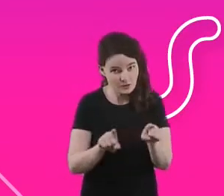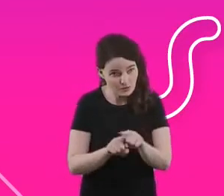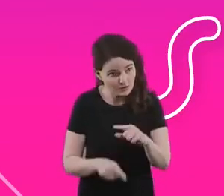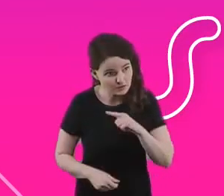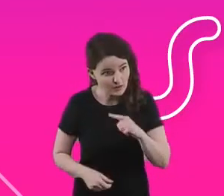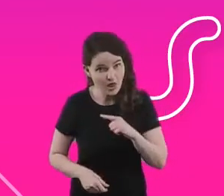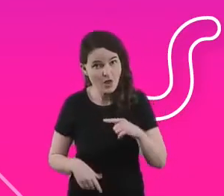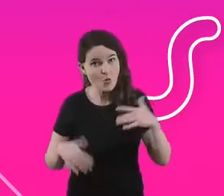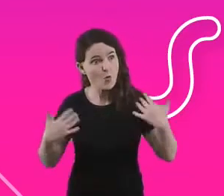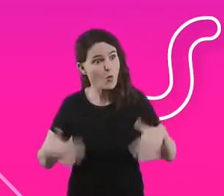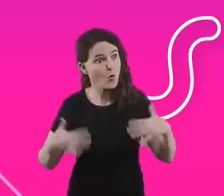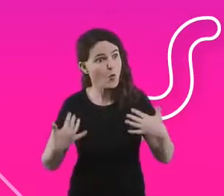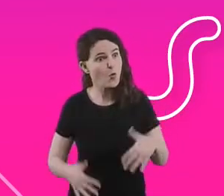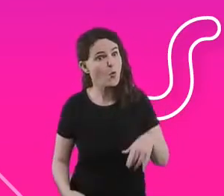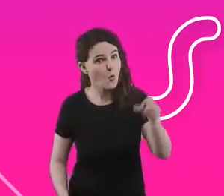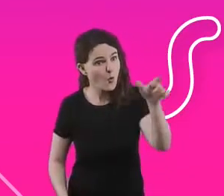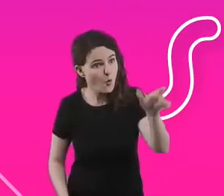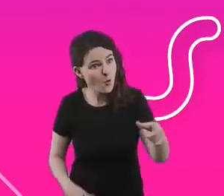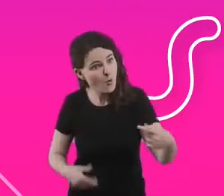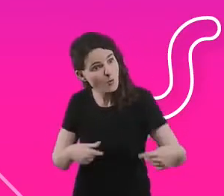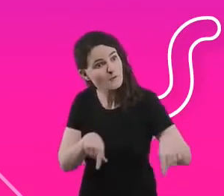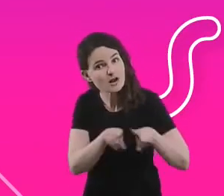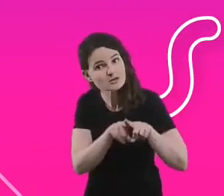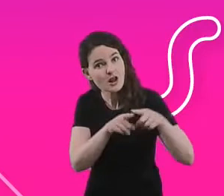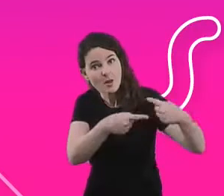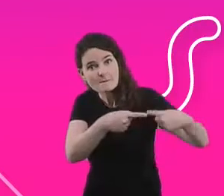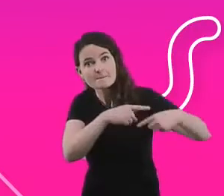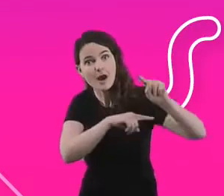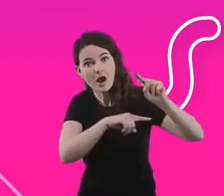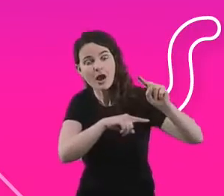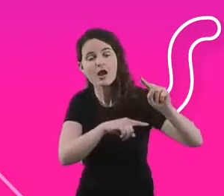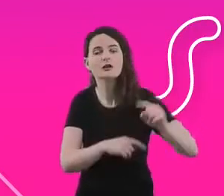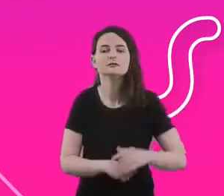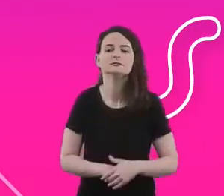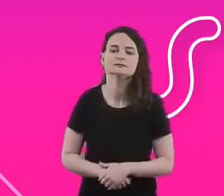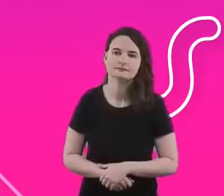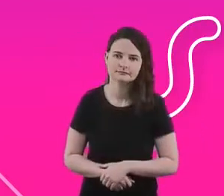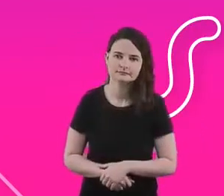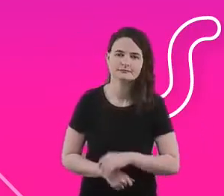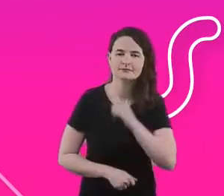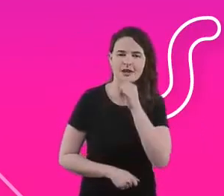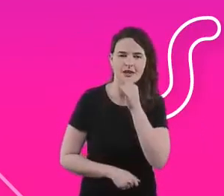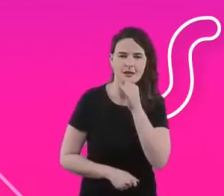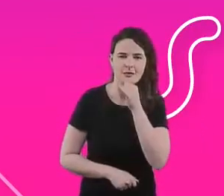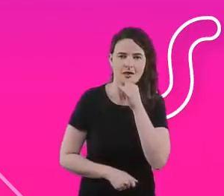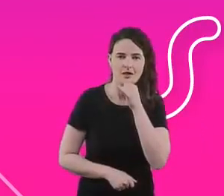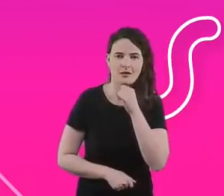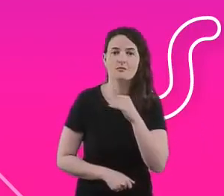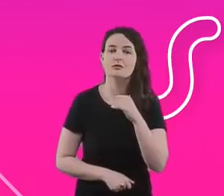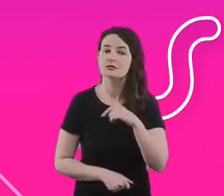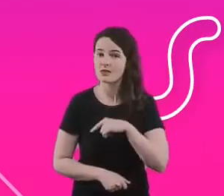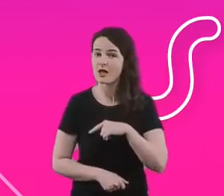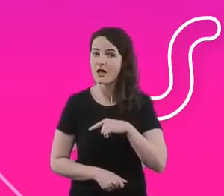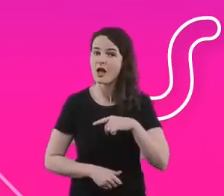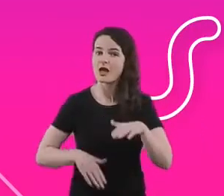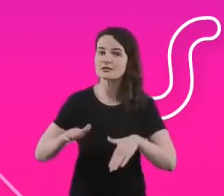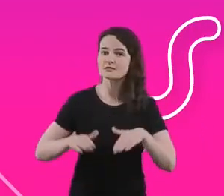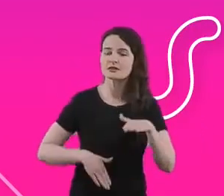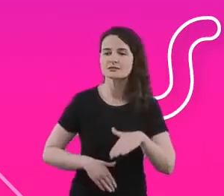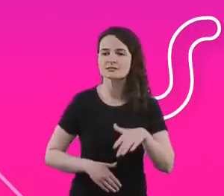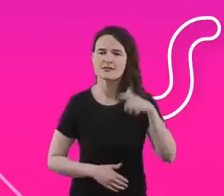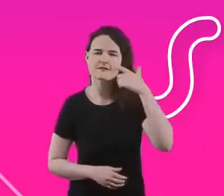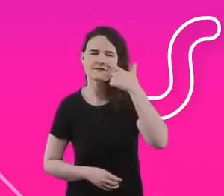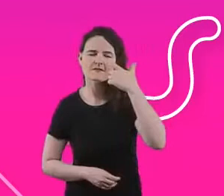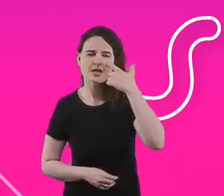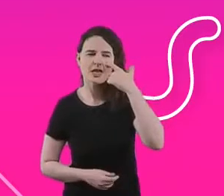de a gente ter algumas coisas que nos últimos anos, por exemplo, a gente tem flexibilizado o pagamento para alguns fornecedores, a gente tem dentro do porte deles, a gente não trata todo